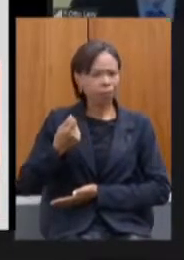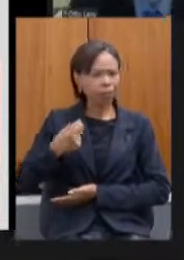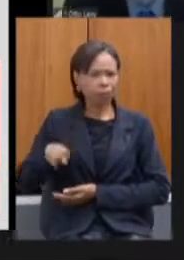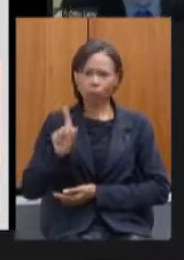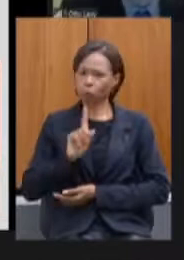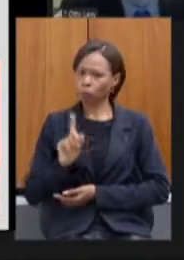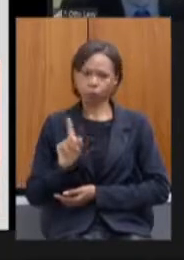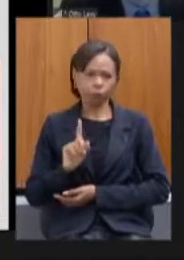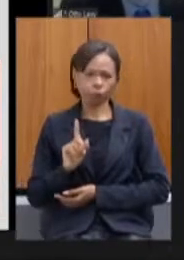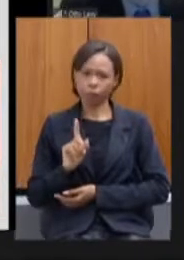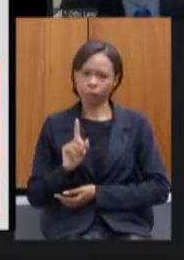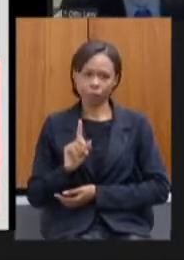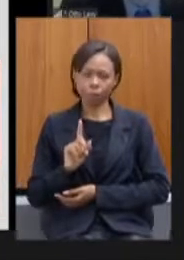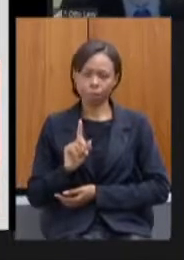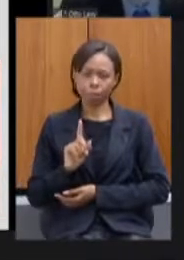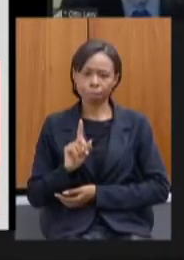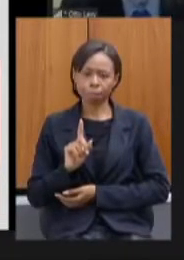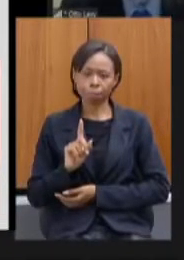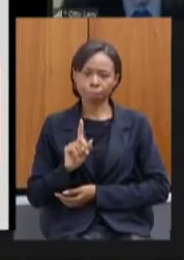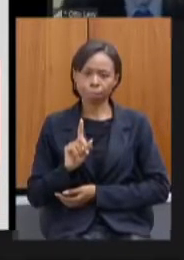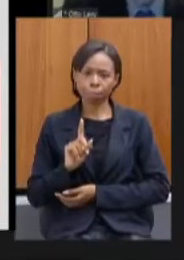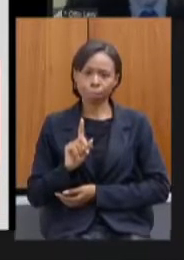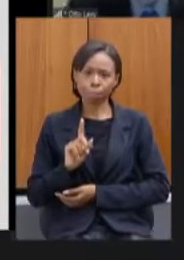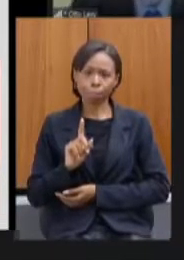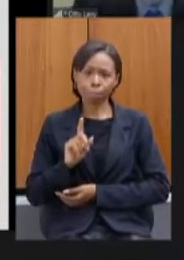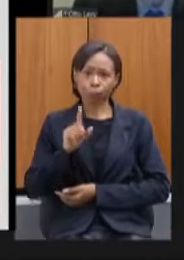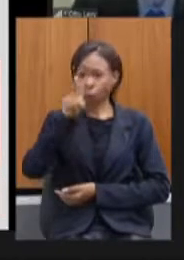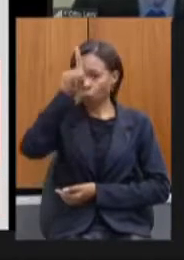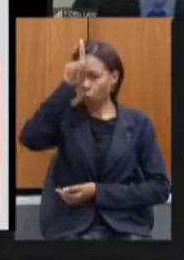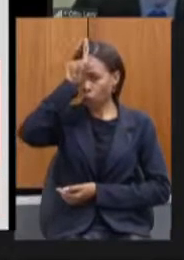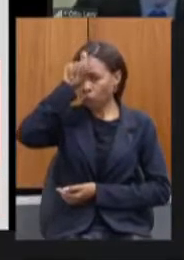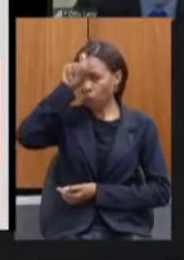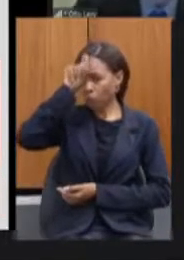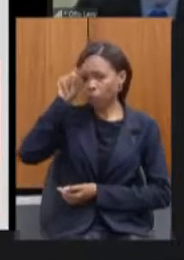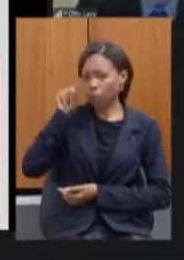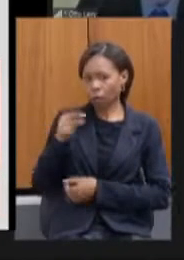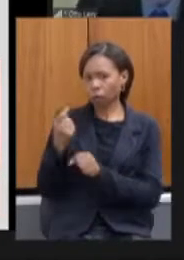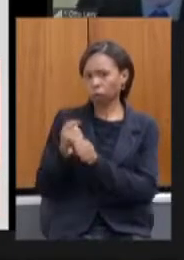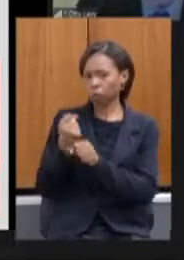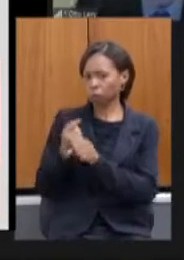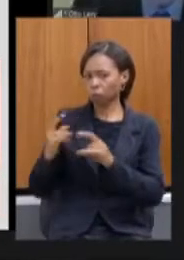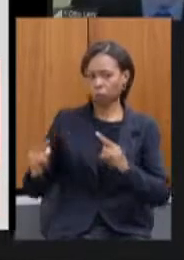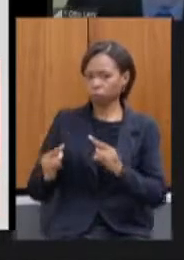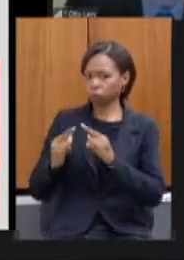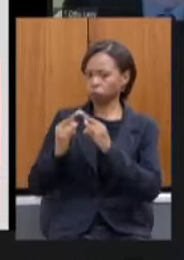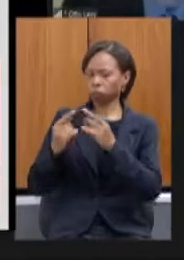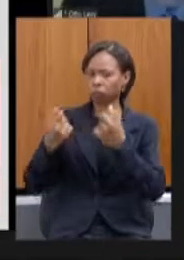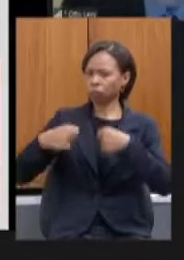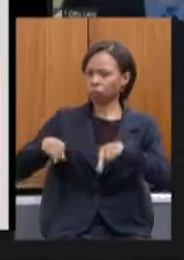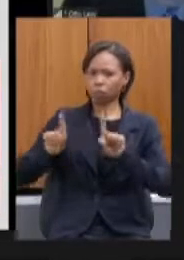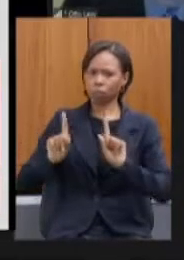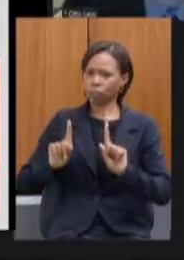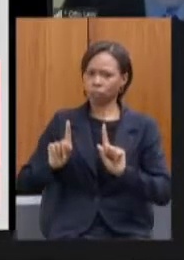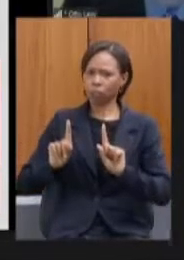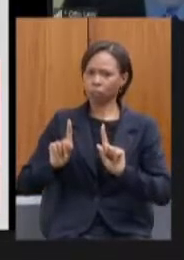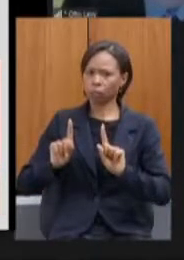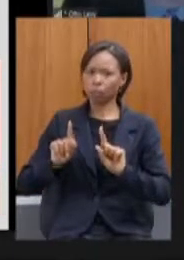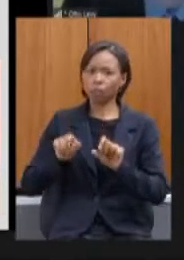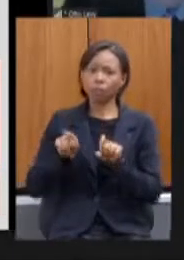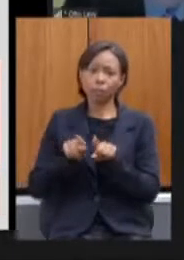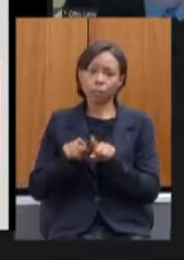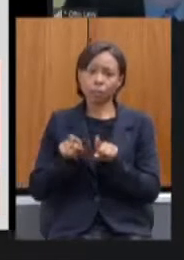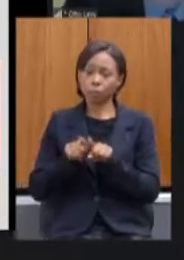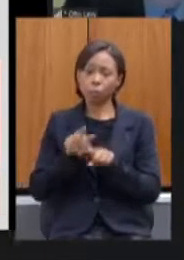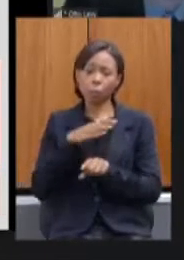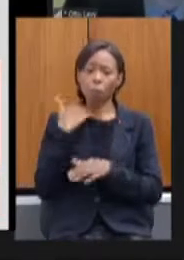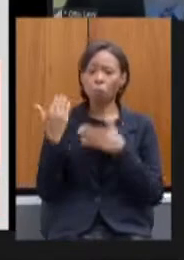necessidade do hospital de campanha e que não havia óbice para desmobilização completa do mesmo